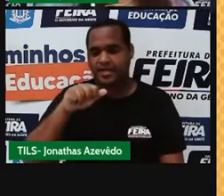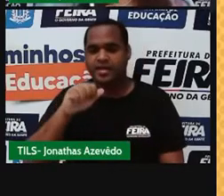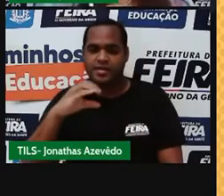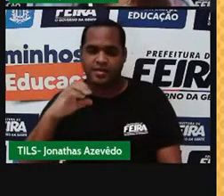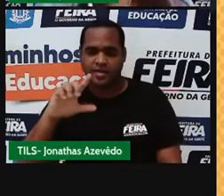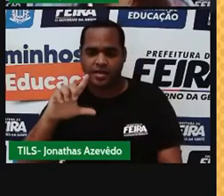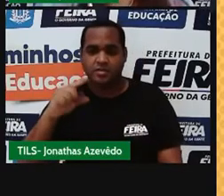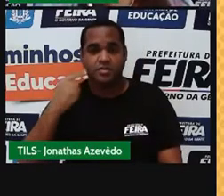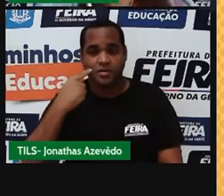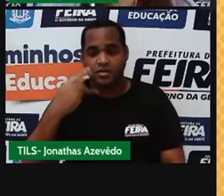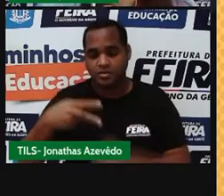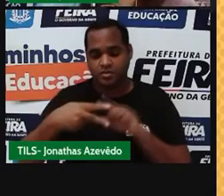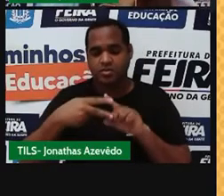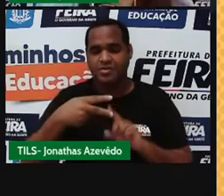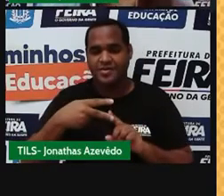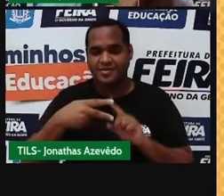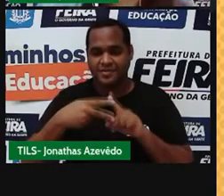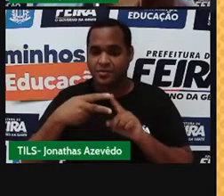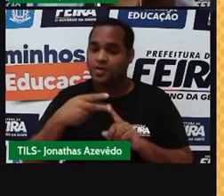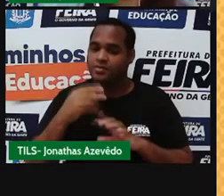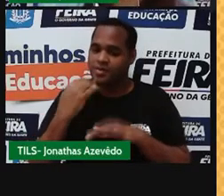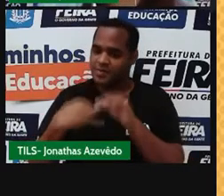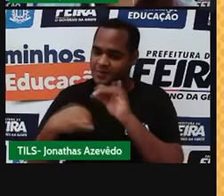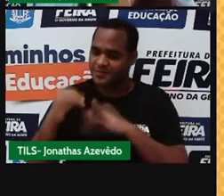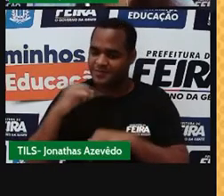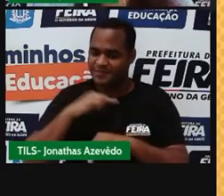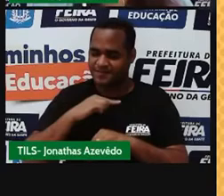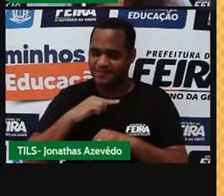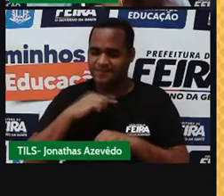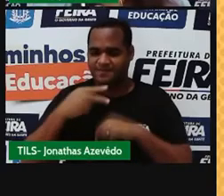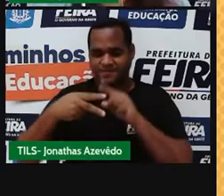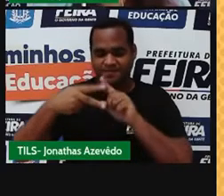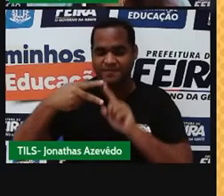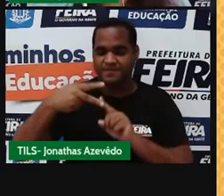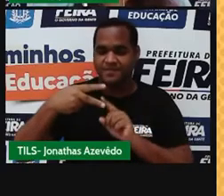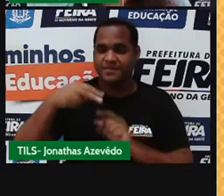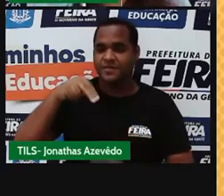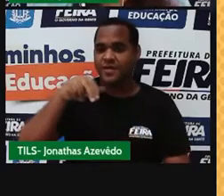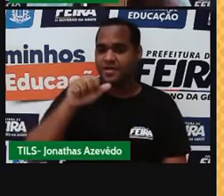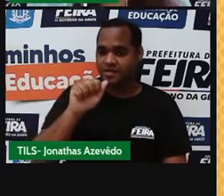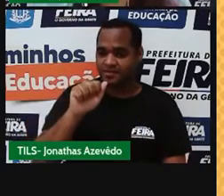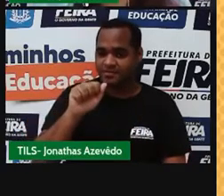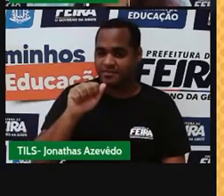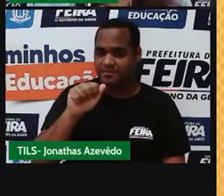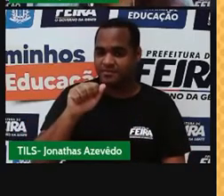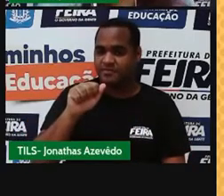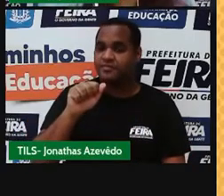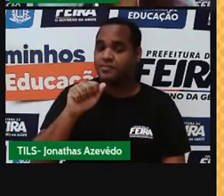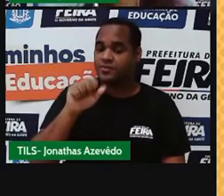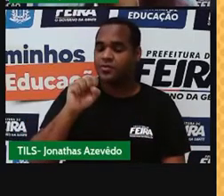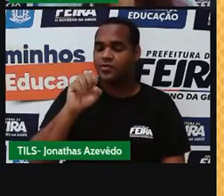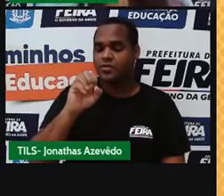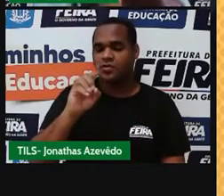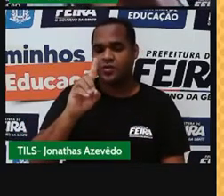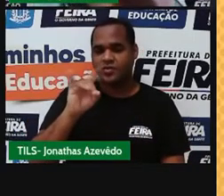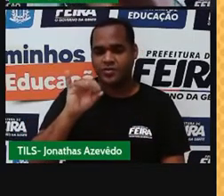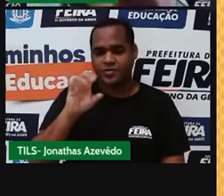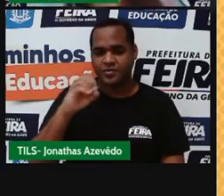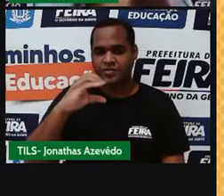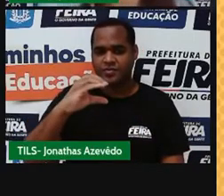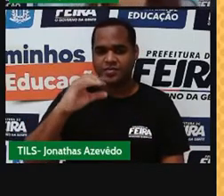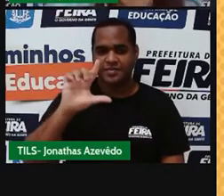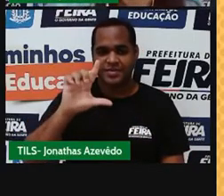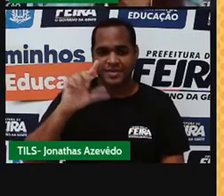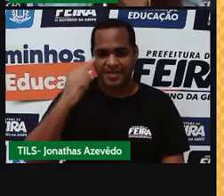tipos de substâncias, dois tipos de elementos químicos, que é o Na, que é o sódio, e o Cl,